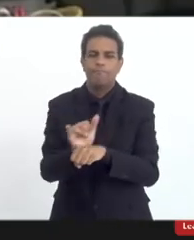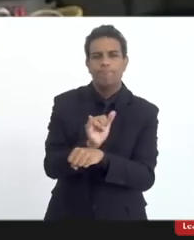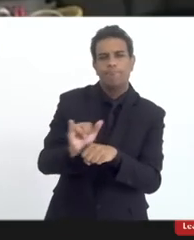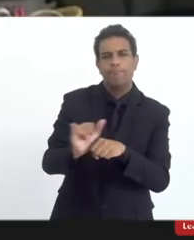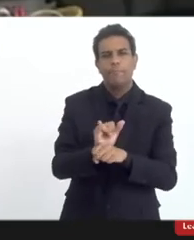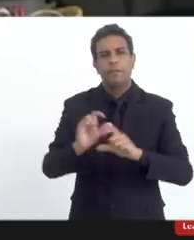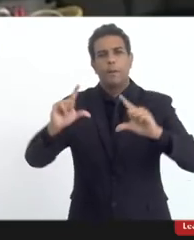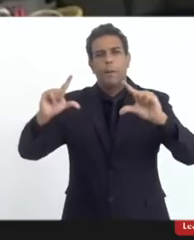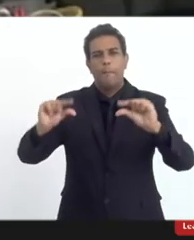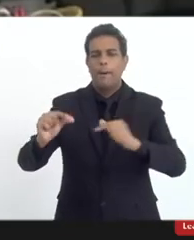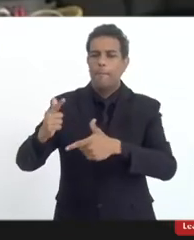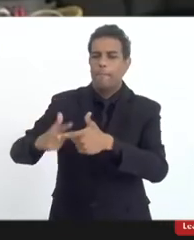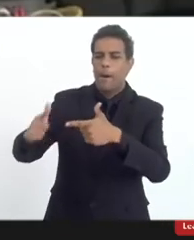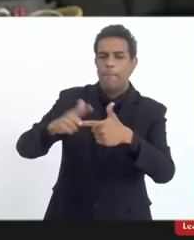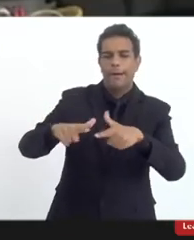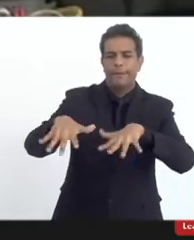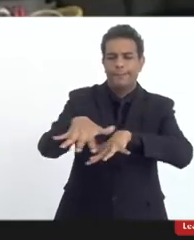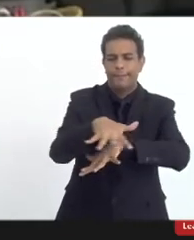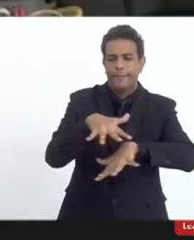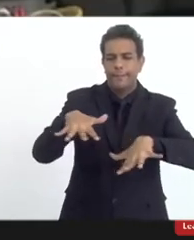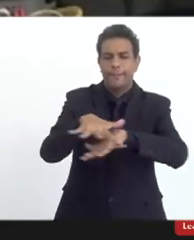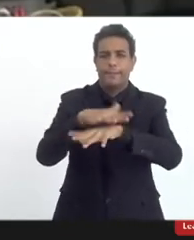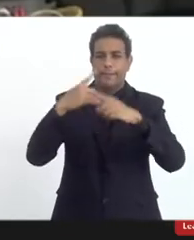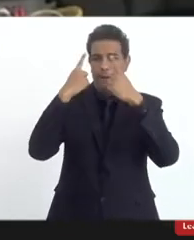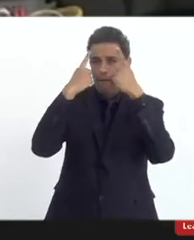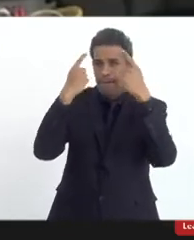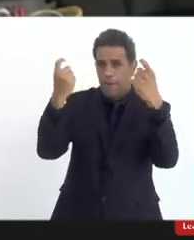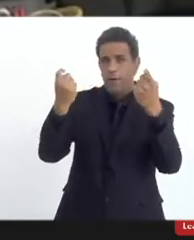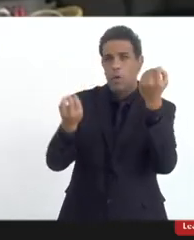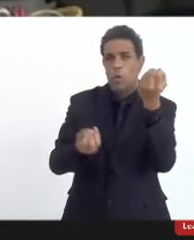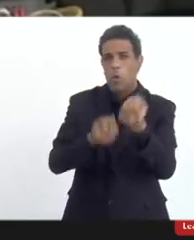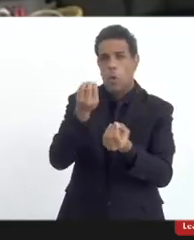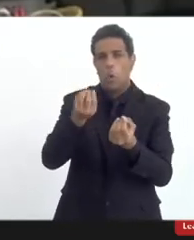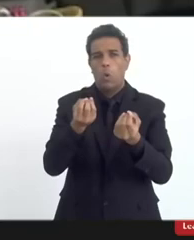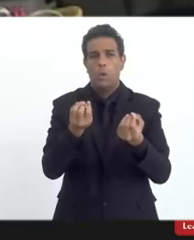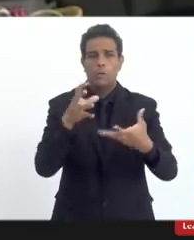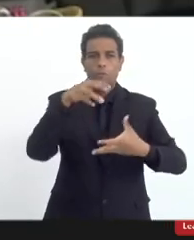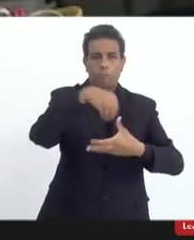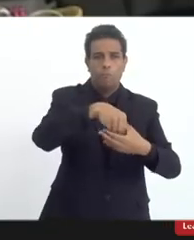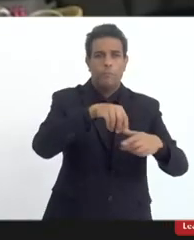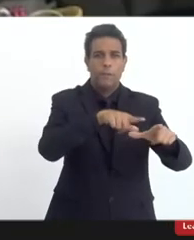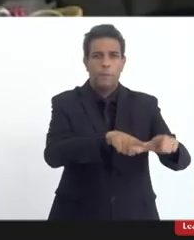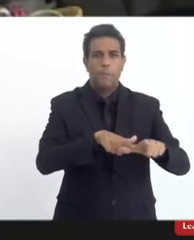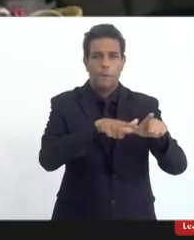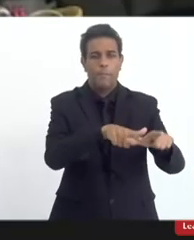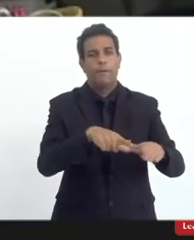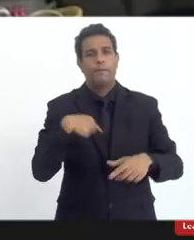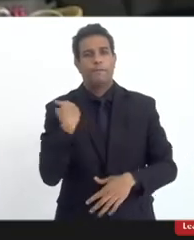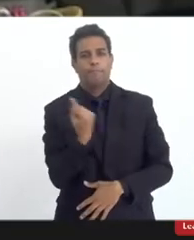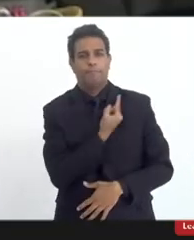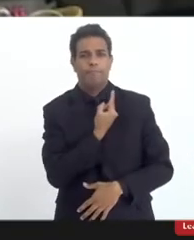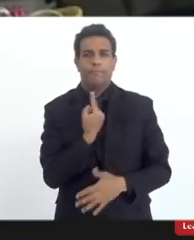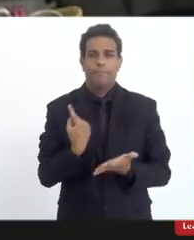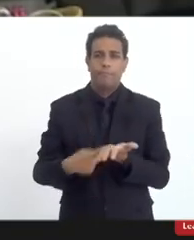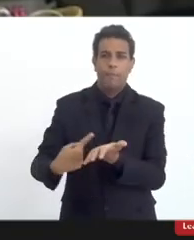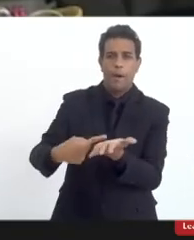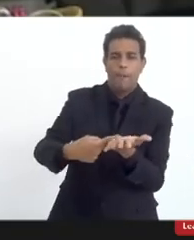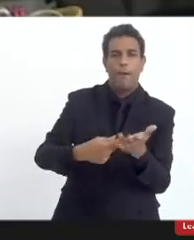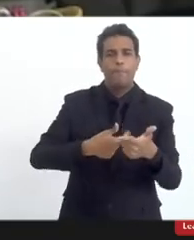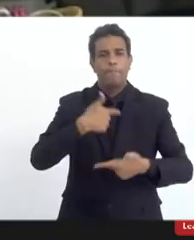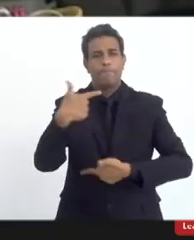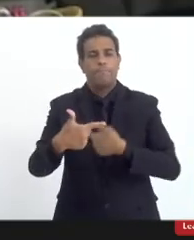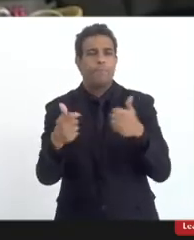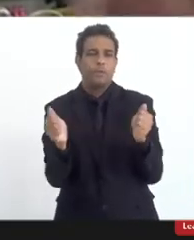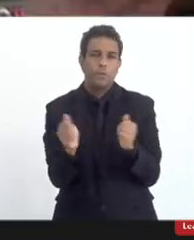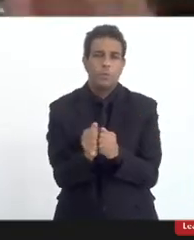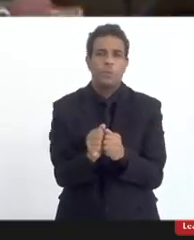casos de violência e agressão aos terreiros naquela região então a gente vai fazendo isso trabalhamos